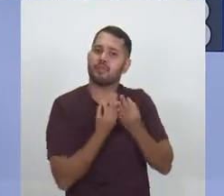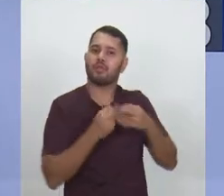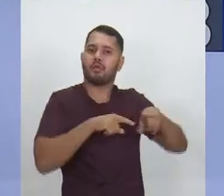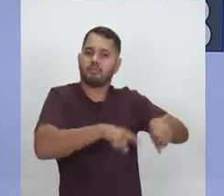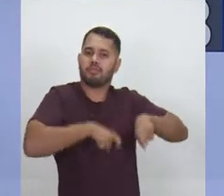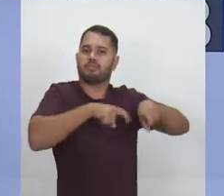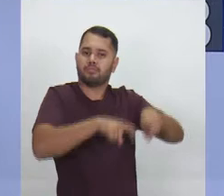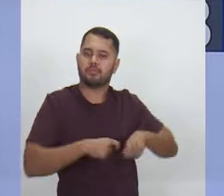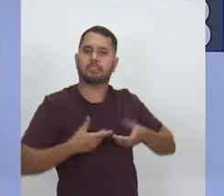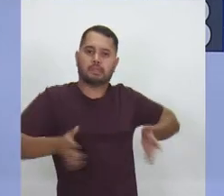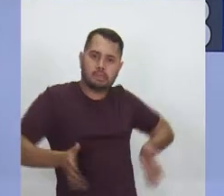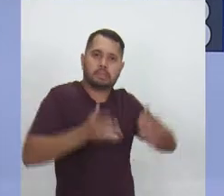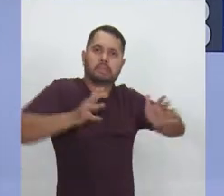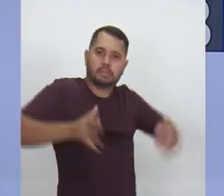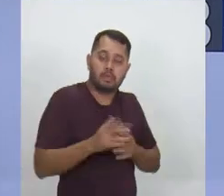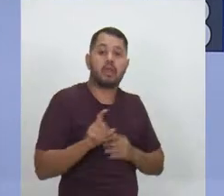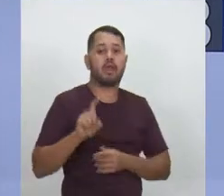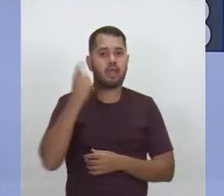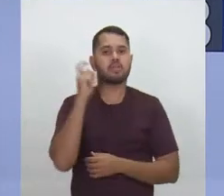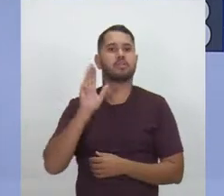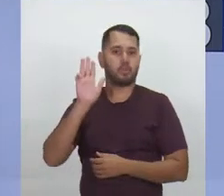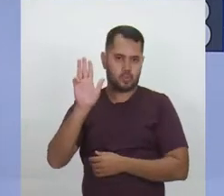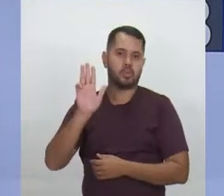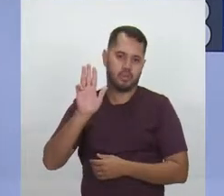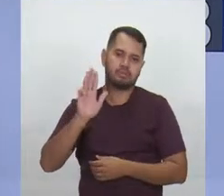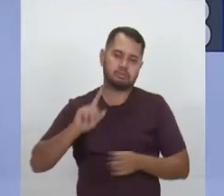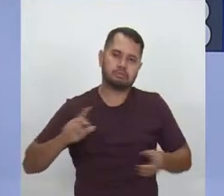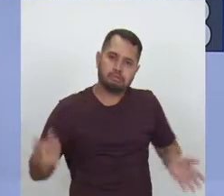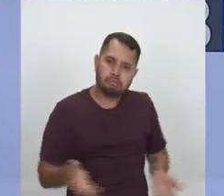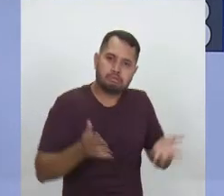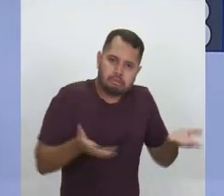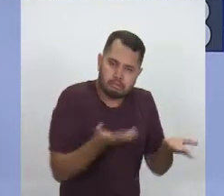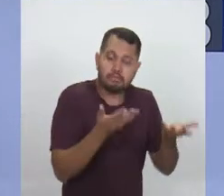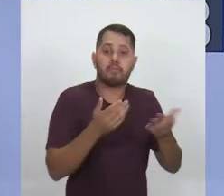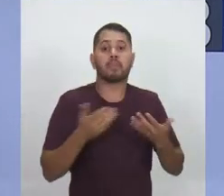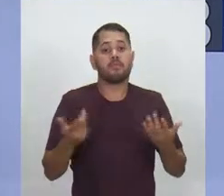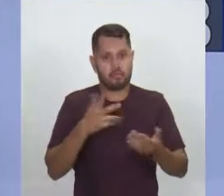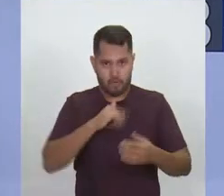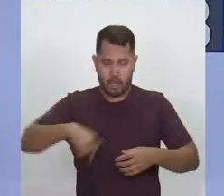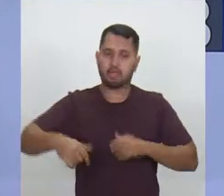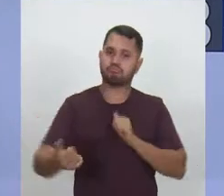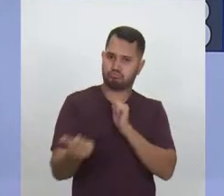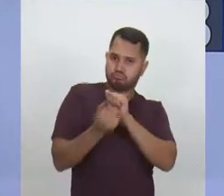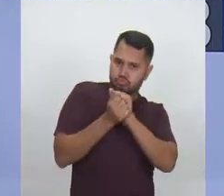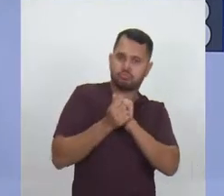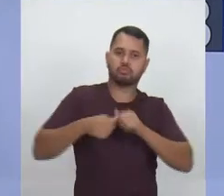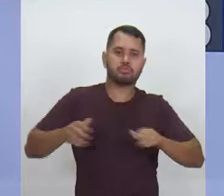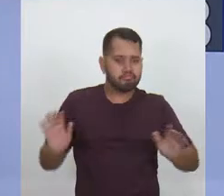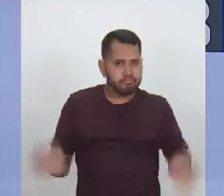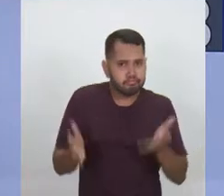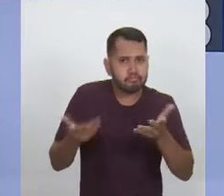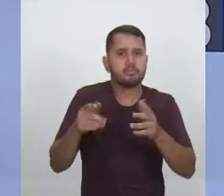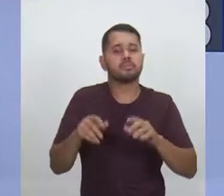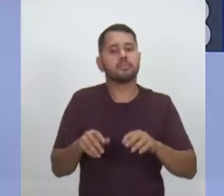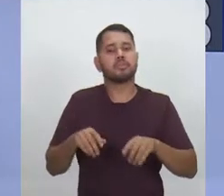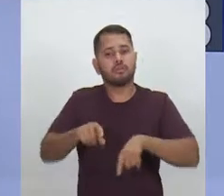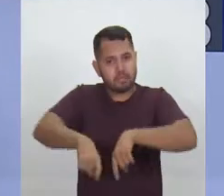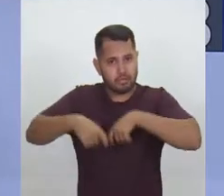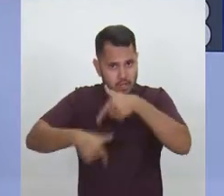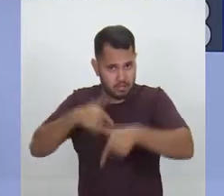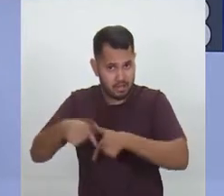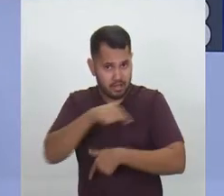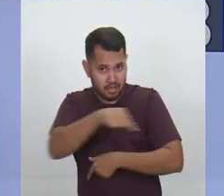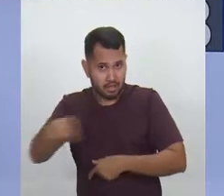incentivada muito pelo presidente Lula. Nós vamos investir muito na agricultura familiar. Nós vamos garantir ao trabalhador rural